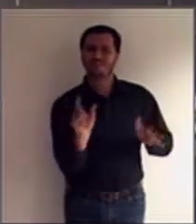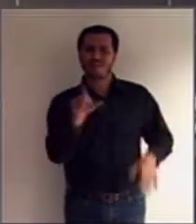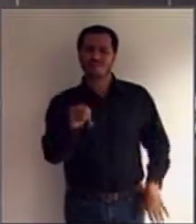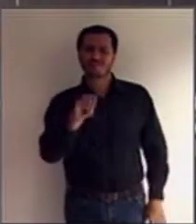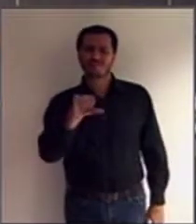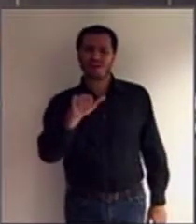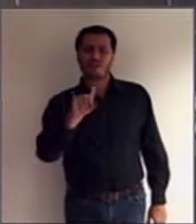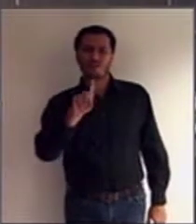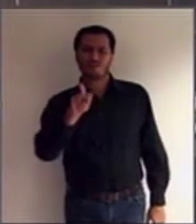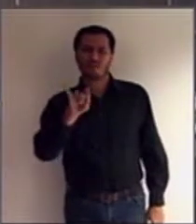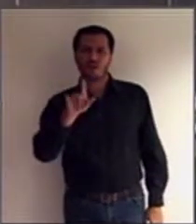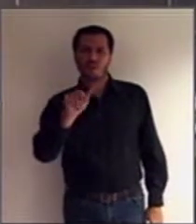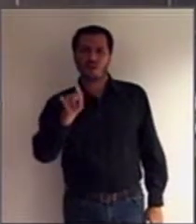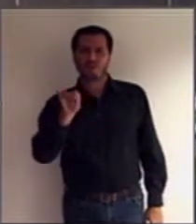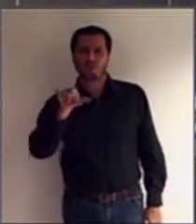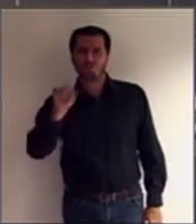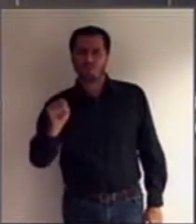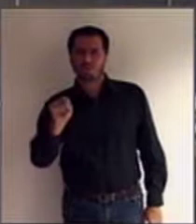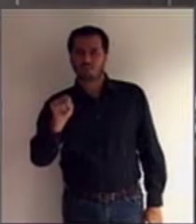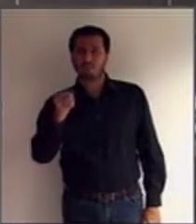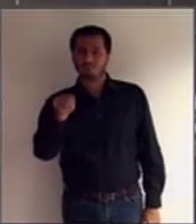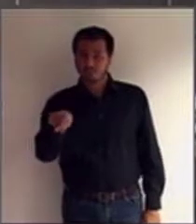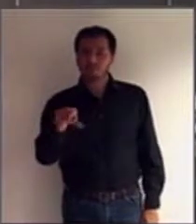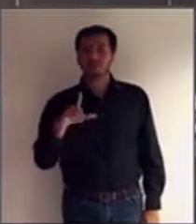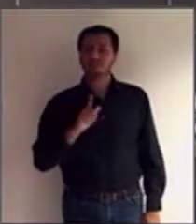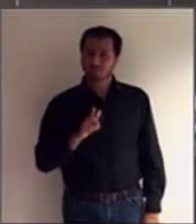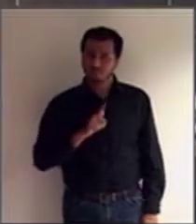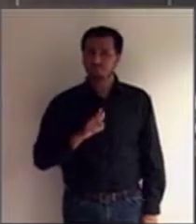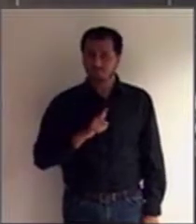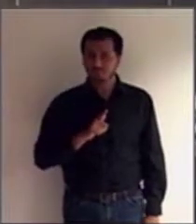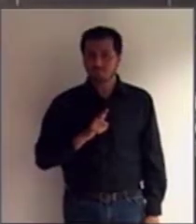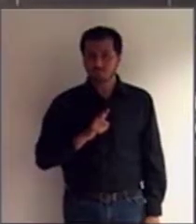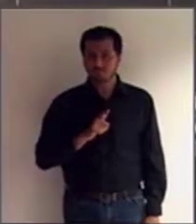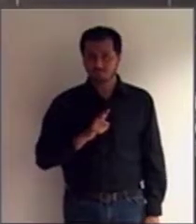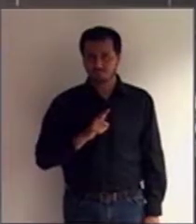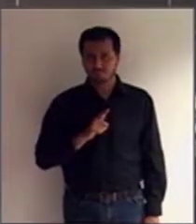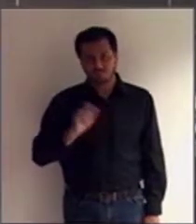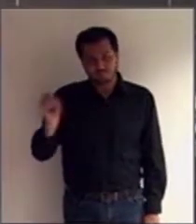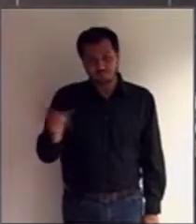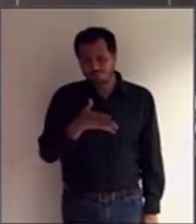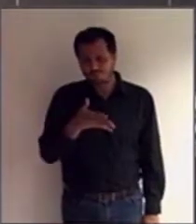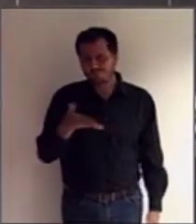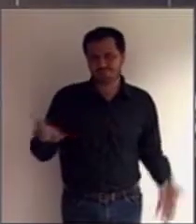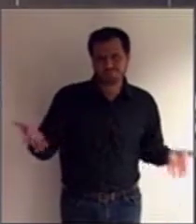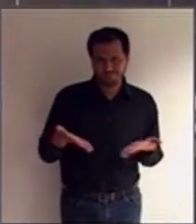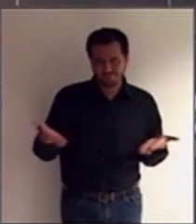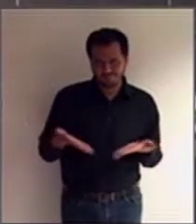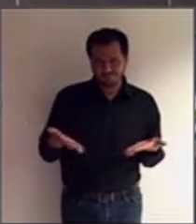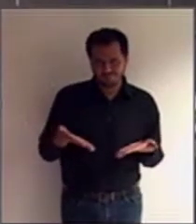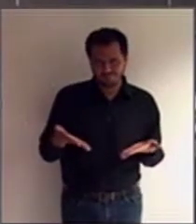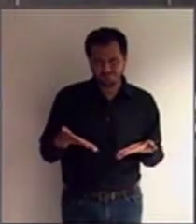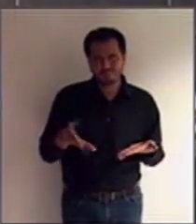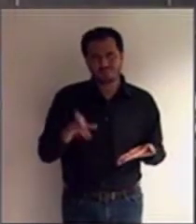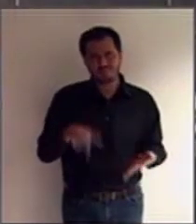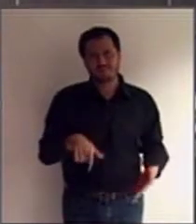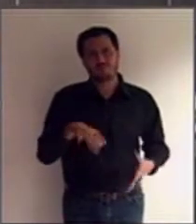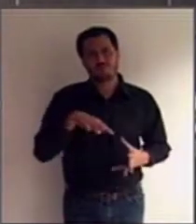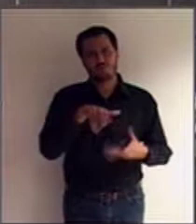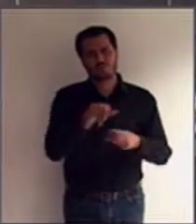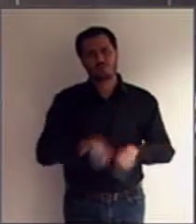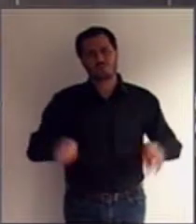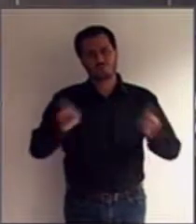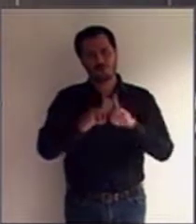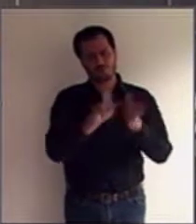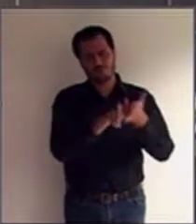Essa nova designação é que é uma das grandes novidades da Convenção da ONU. Bem,